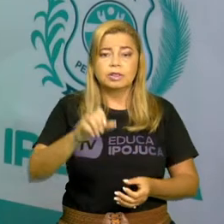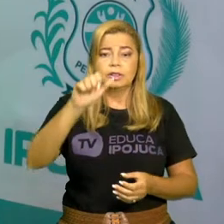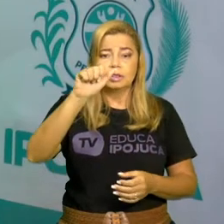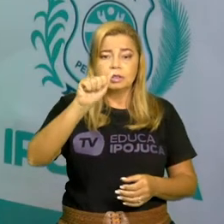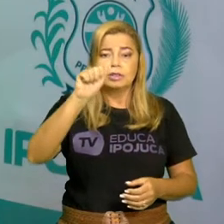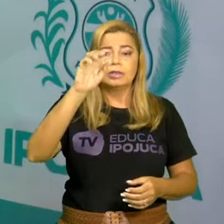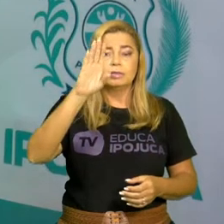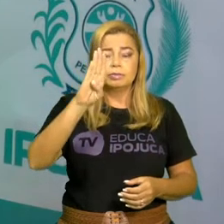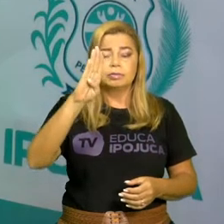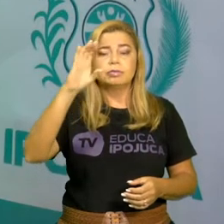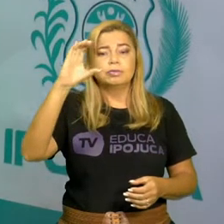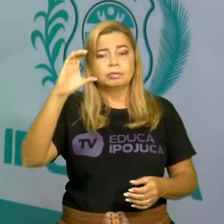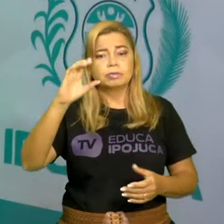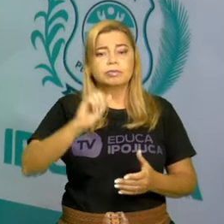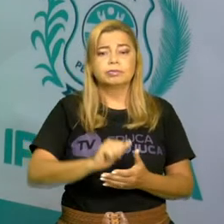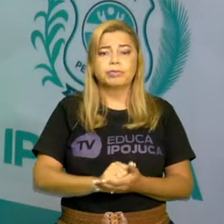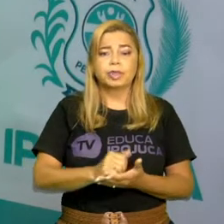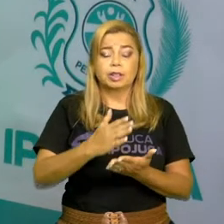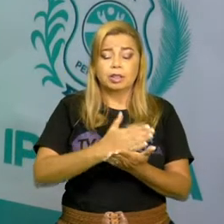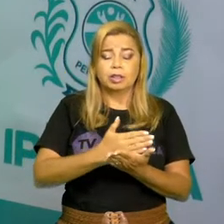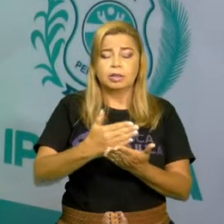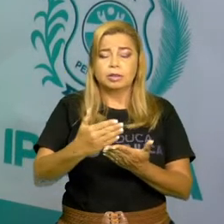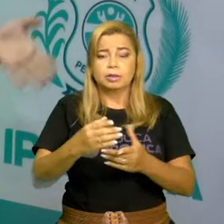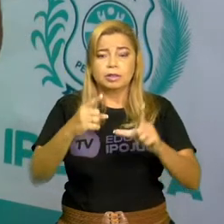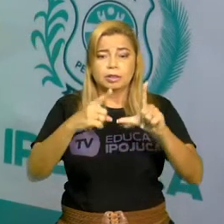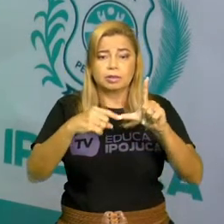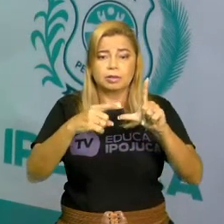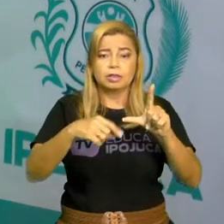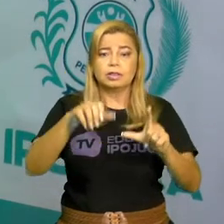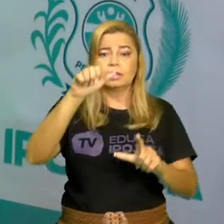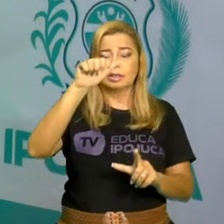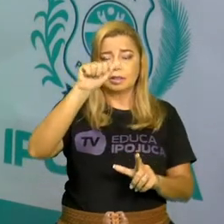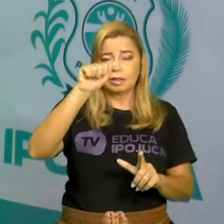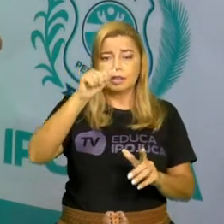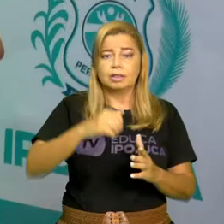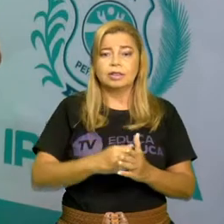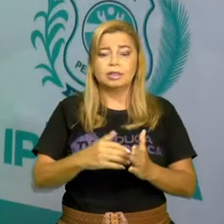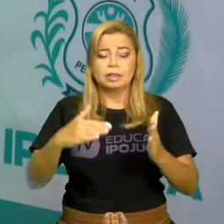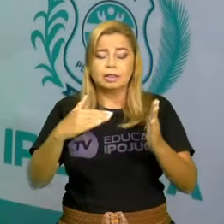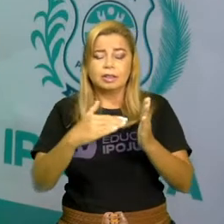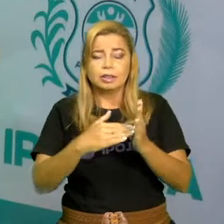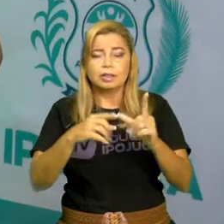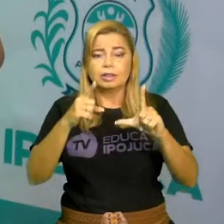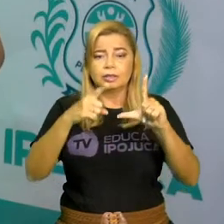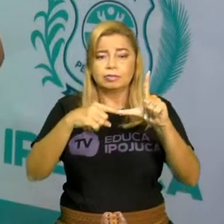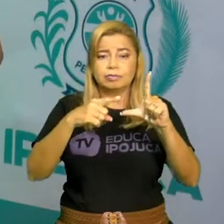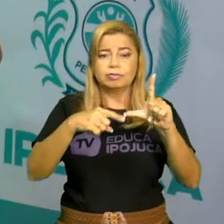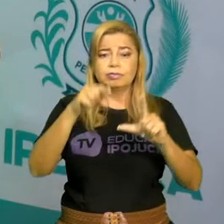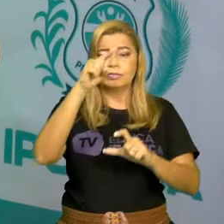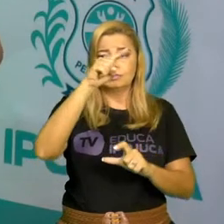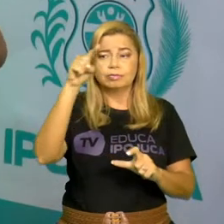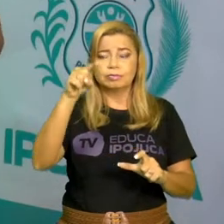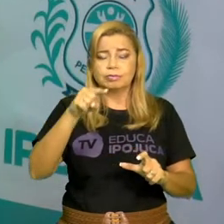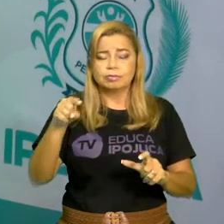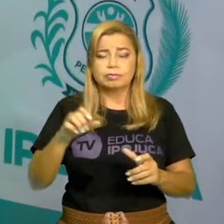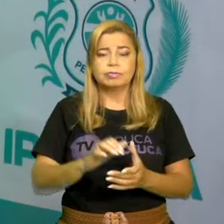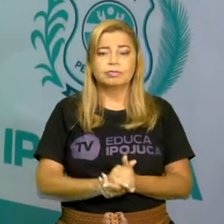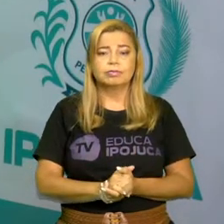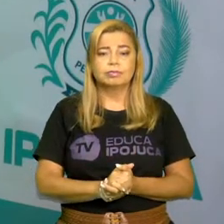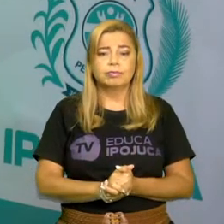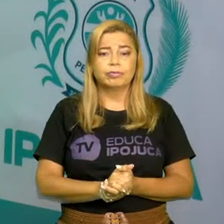as palavras com a letra A, com a letra B até a Z e ele segue também essa ordem que eu falei para você.